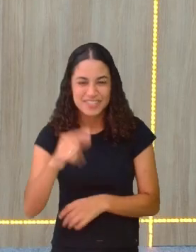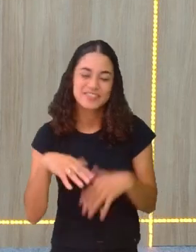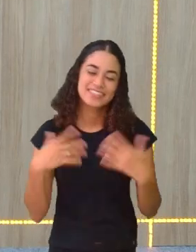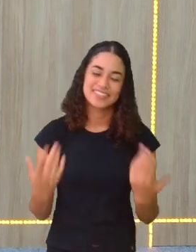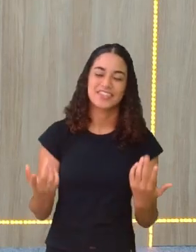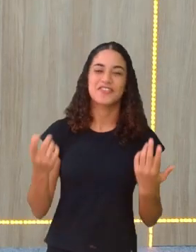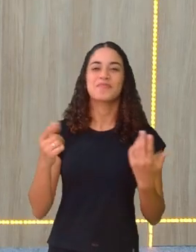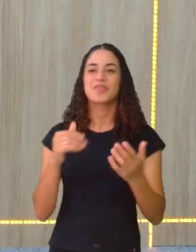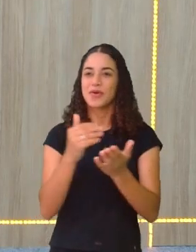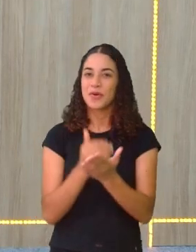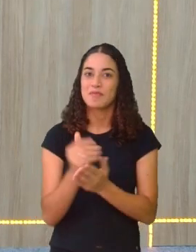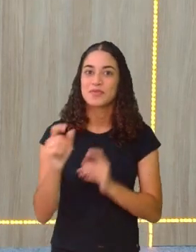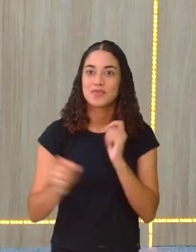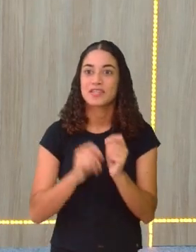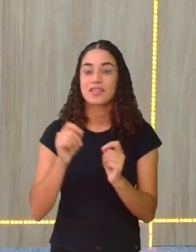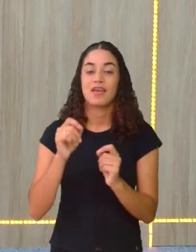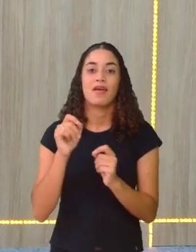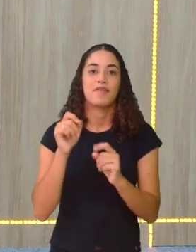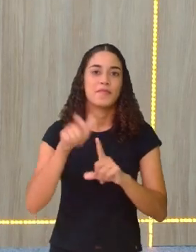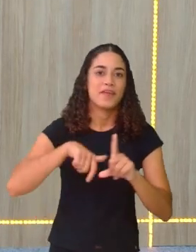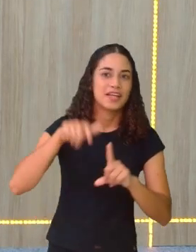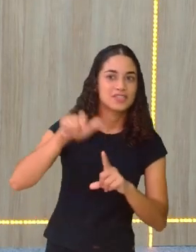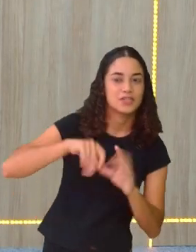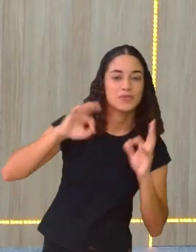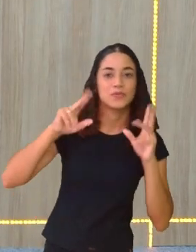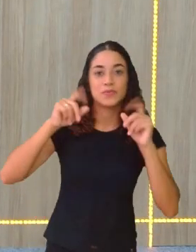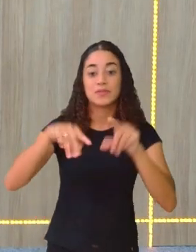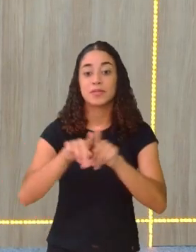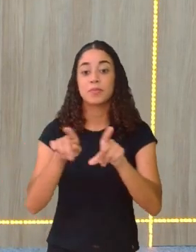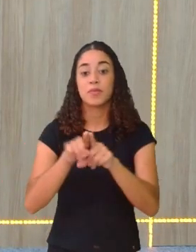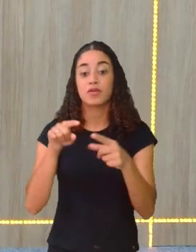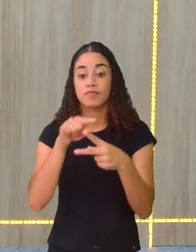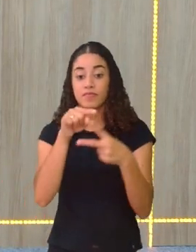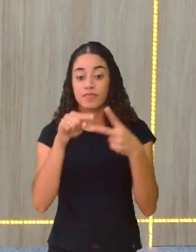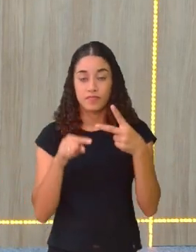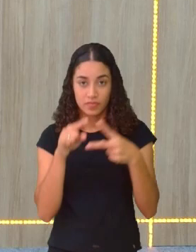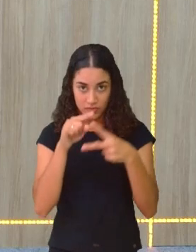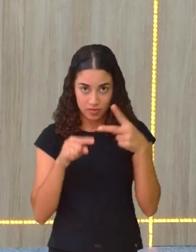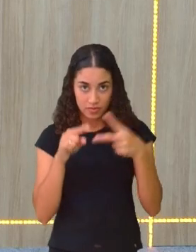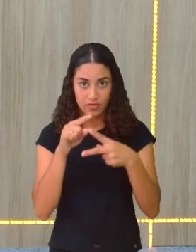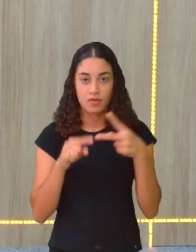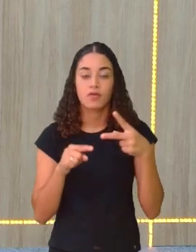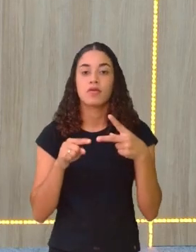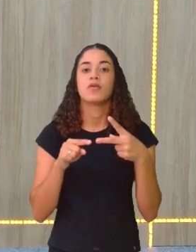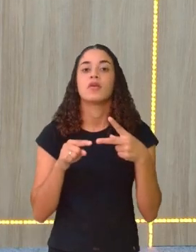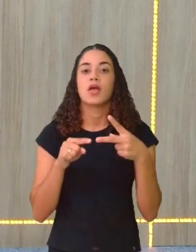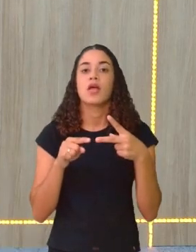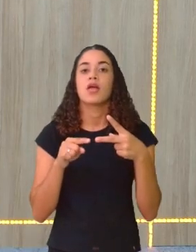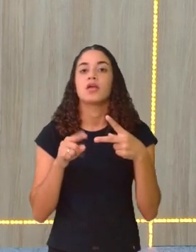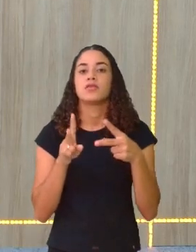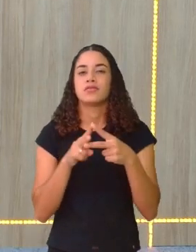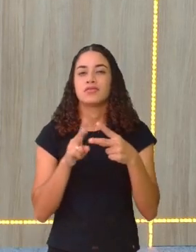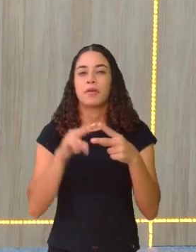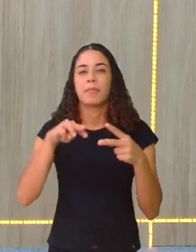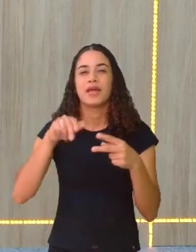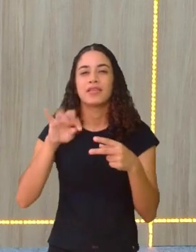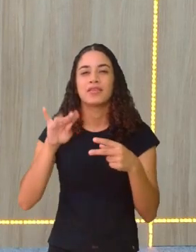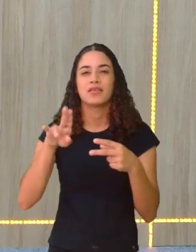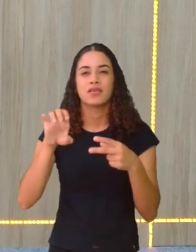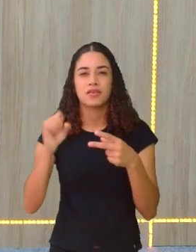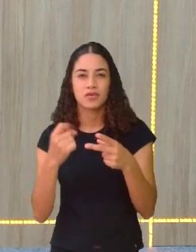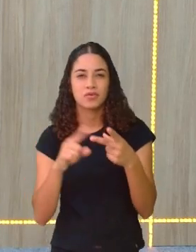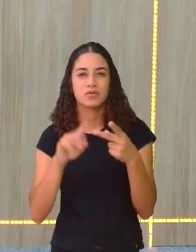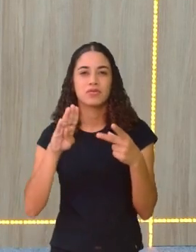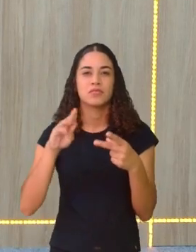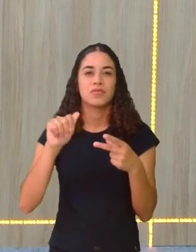Eles introduzem todas as figuras. O Matheus e o Bastião são as únicas personagens que ficam a noite inteira. Eu fico pensando, como